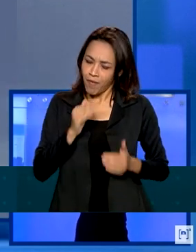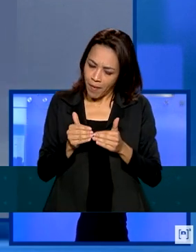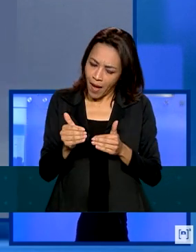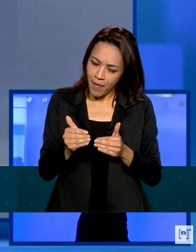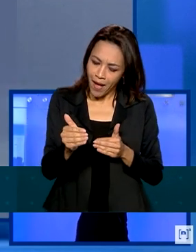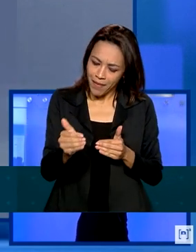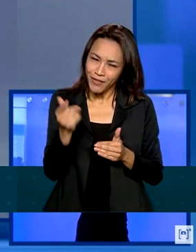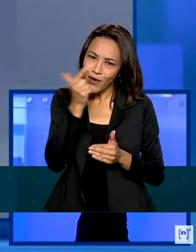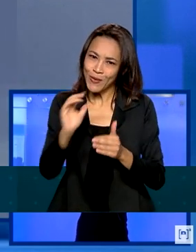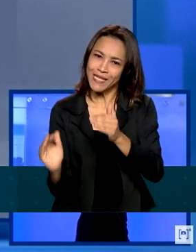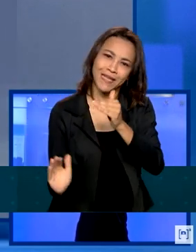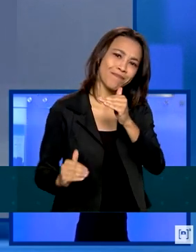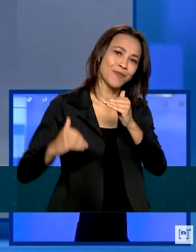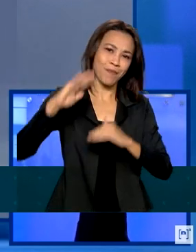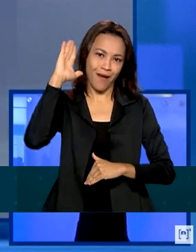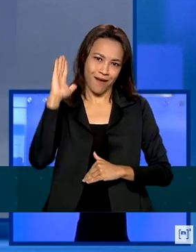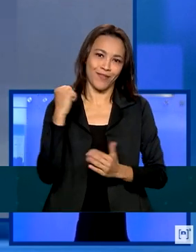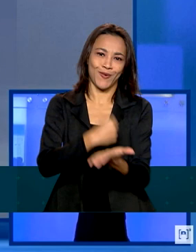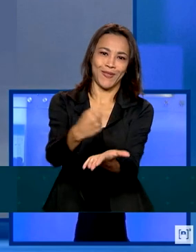barreira dos 100 bilhões de contratos.